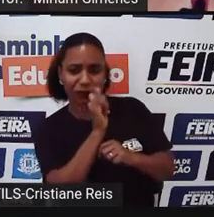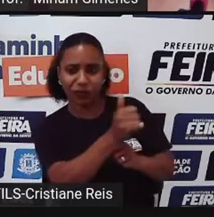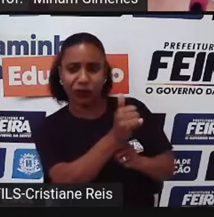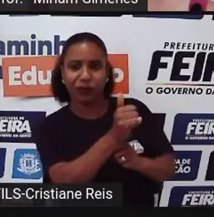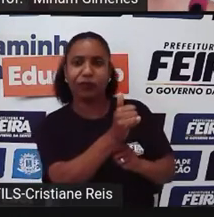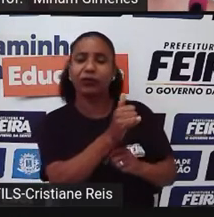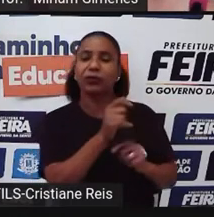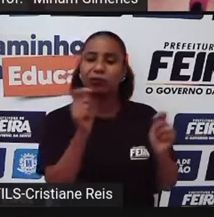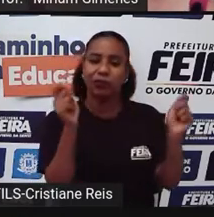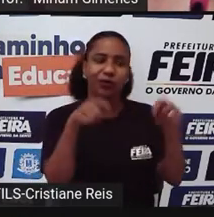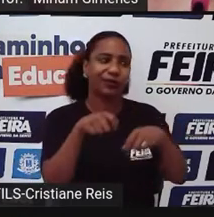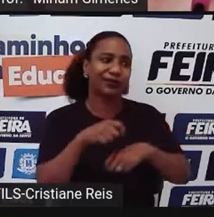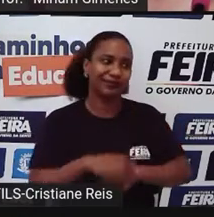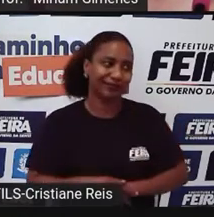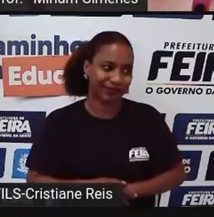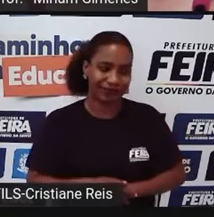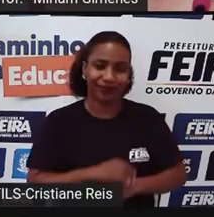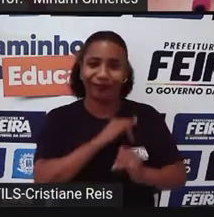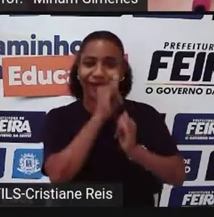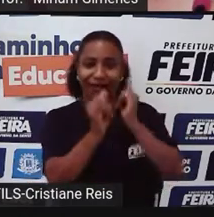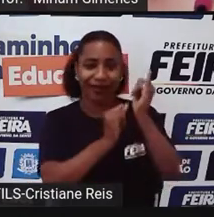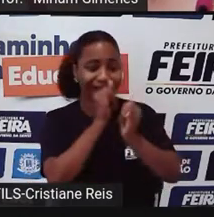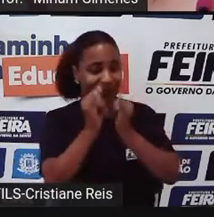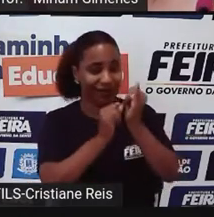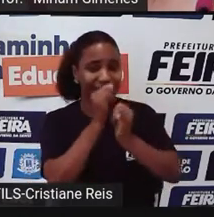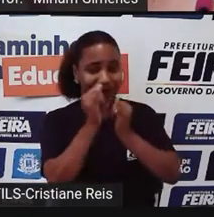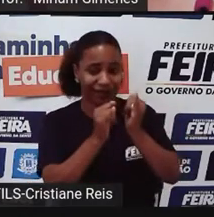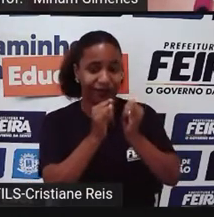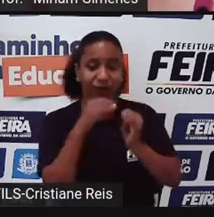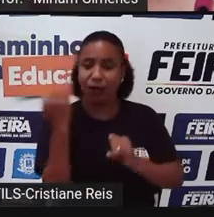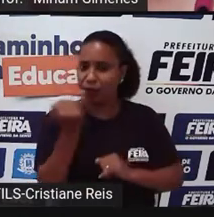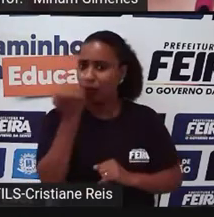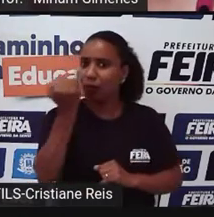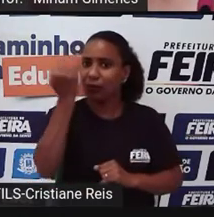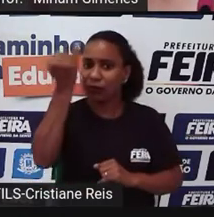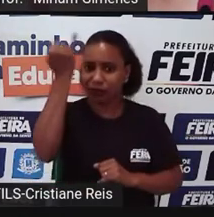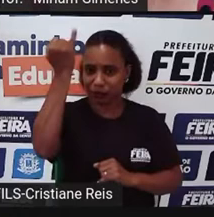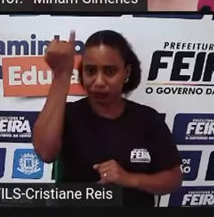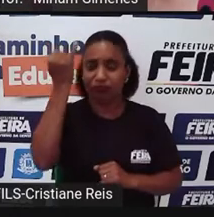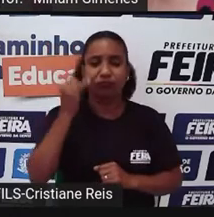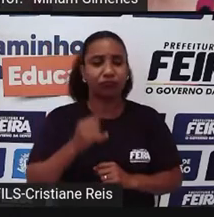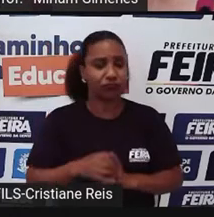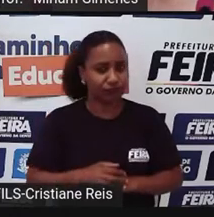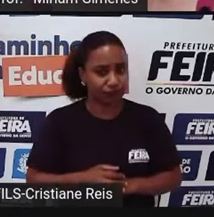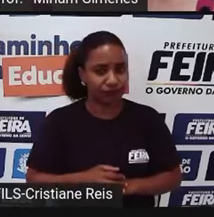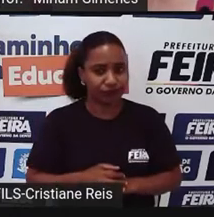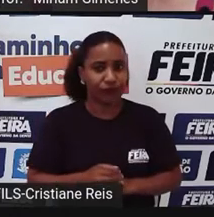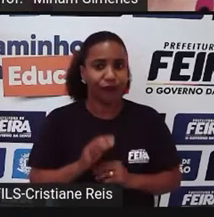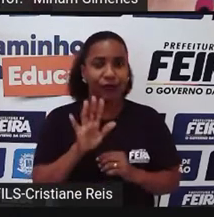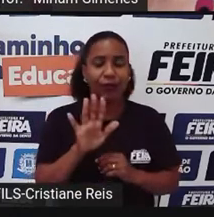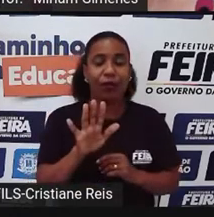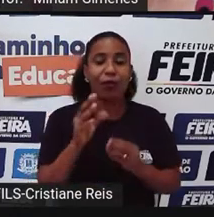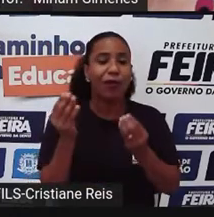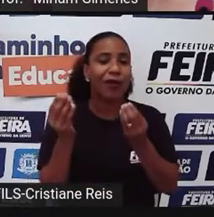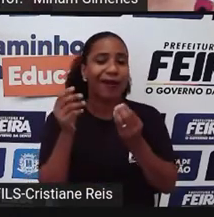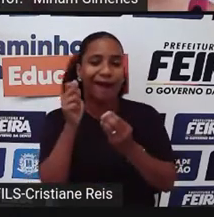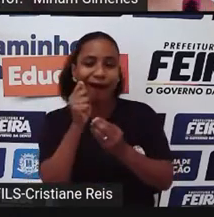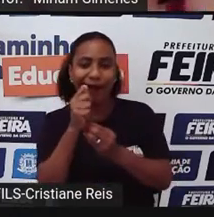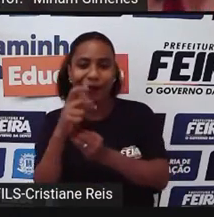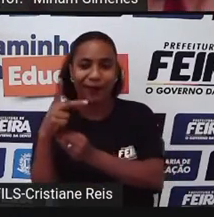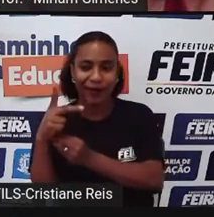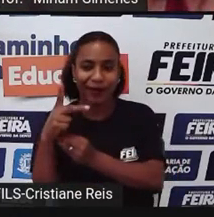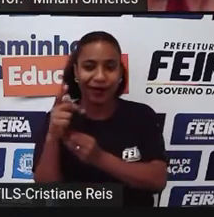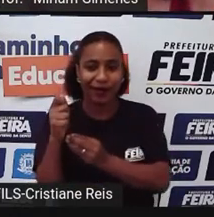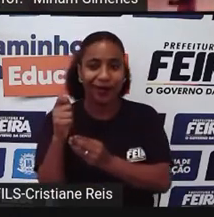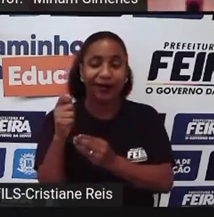Informar A internet Ela é uma ferramenta Muito importante Na minha visão Né Como é que é a atuação Da APA Nas